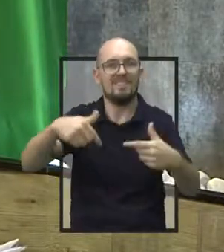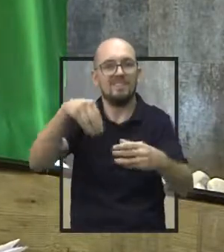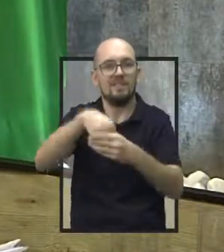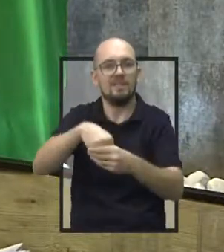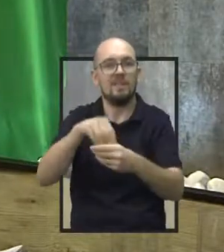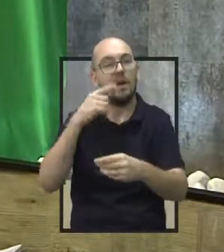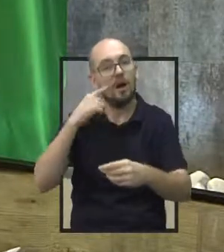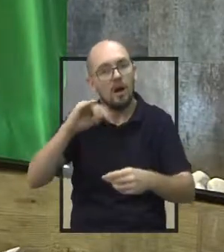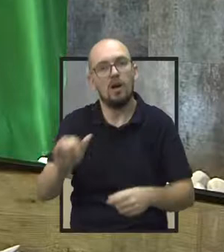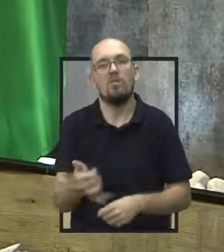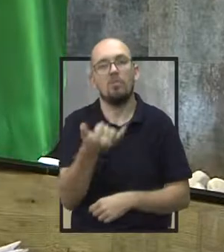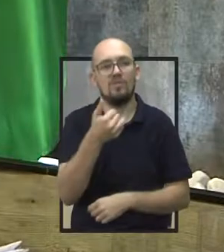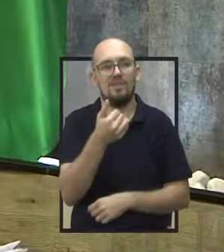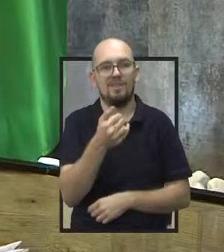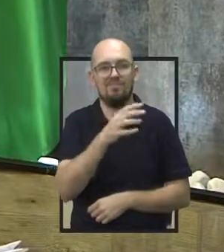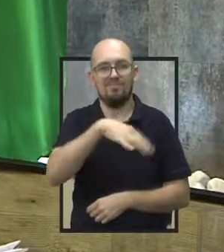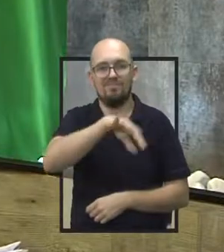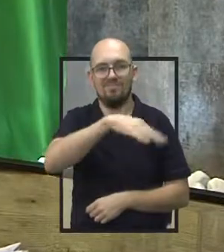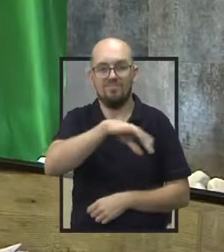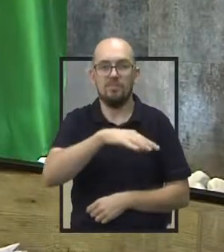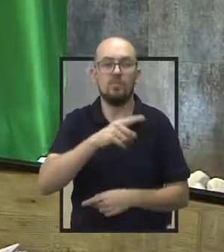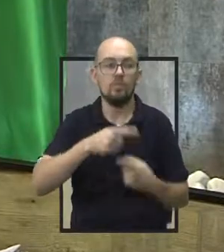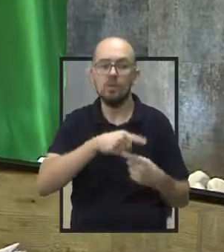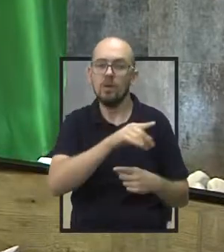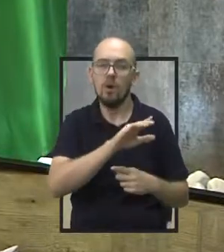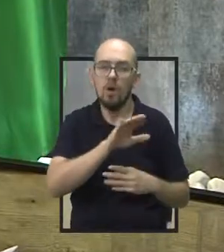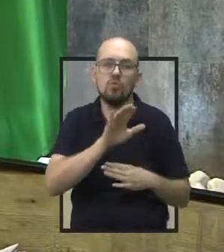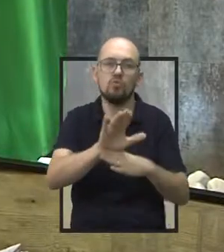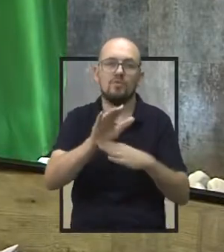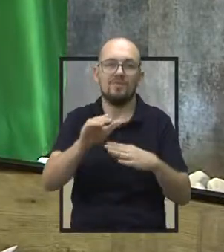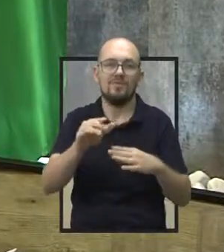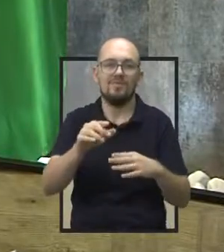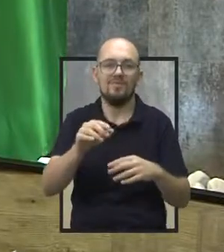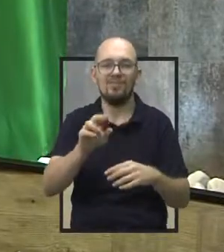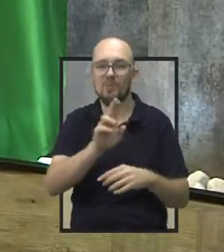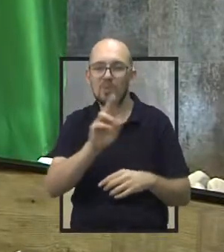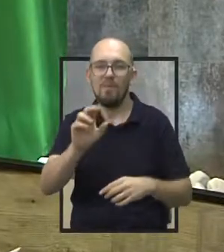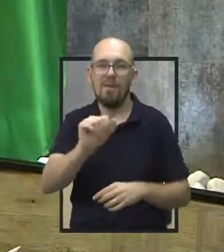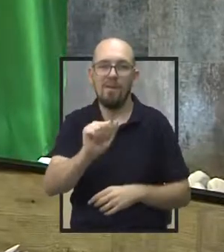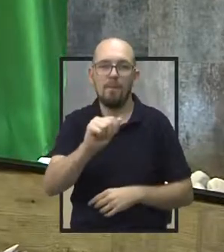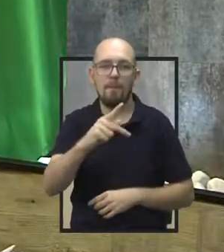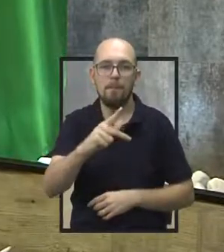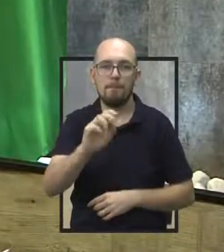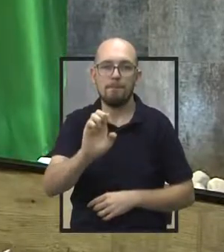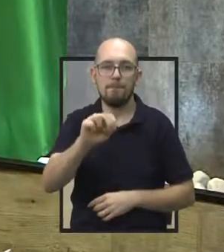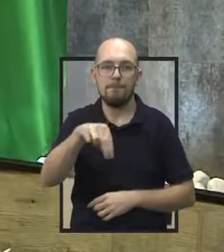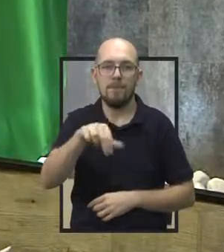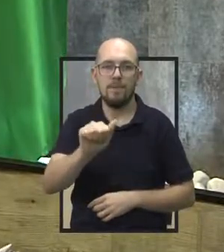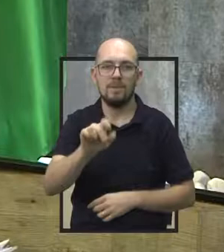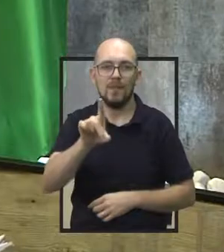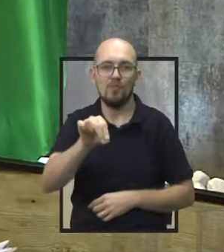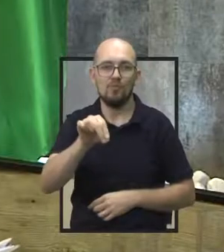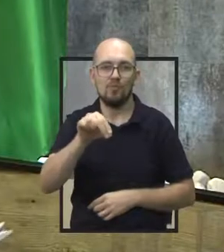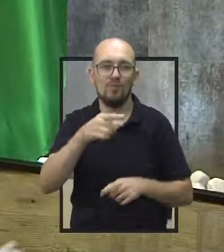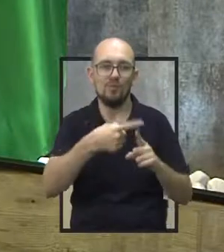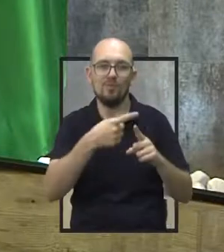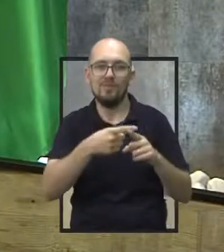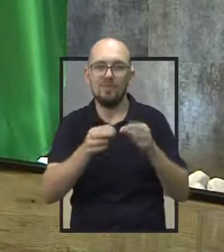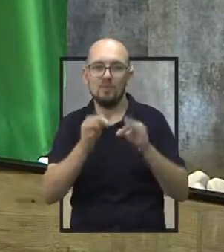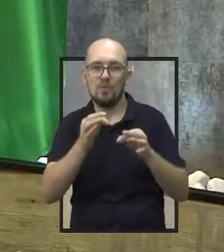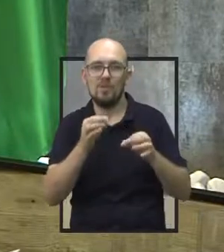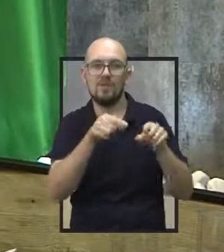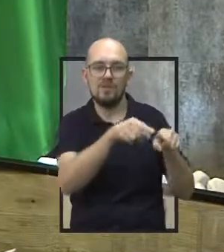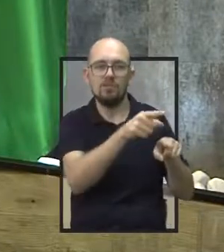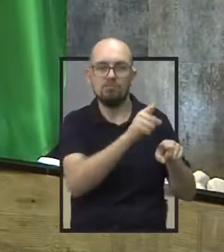em administração, para que eles prestem esse serviço de apenados na parte de administração da escola, e aqueles